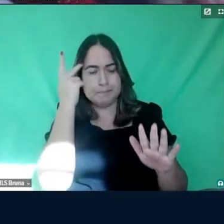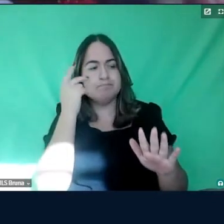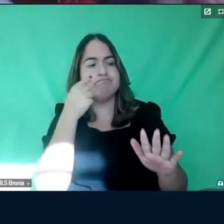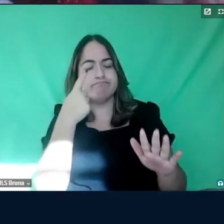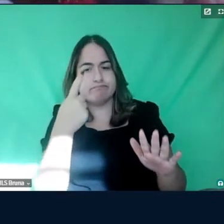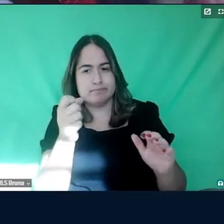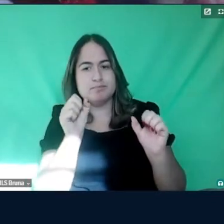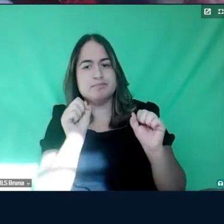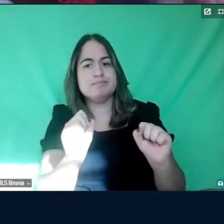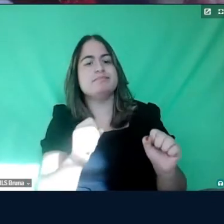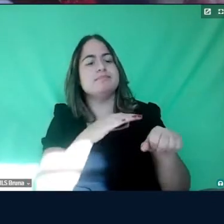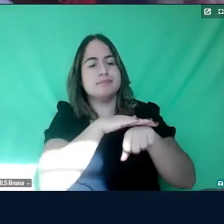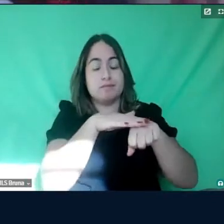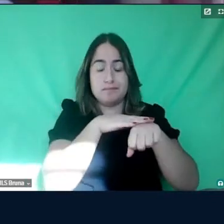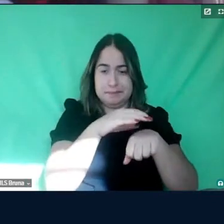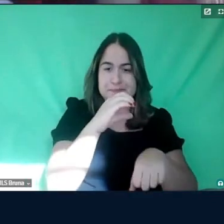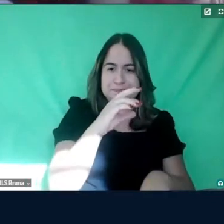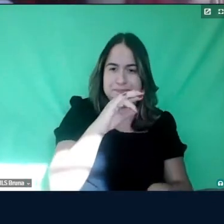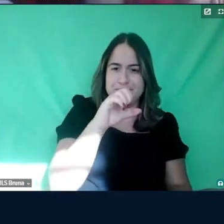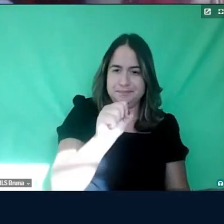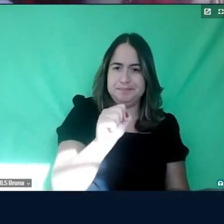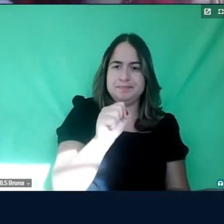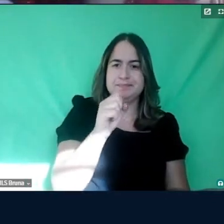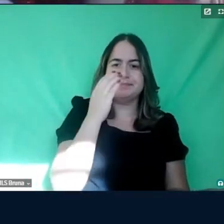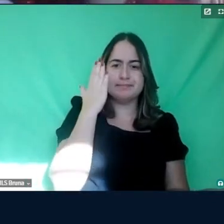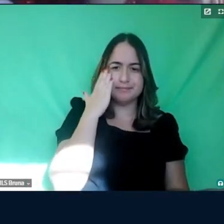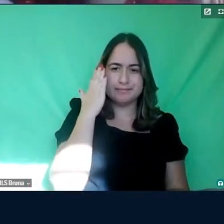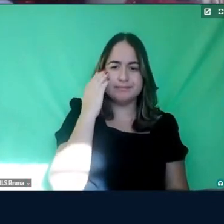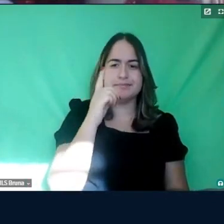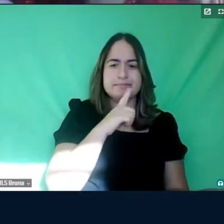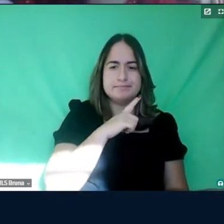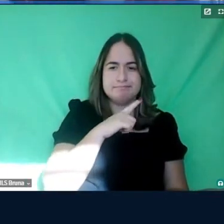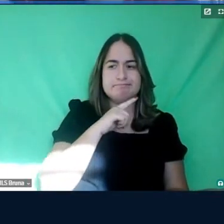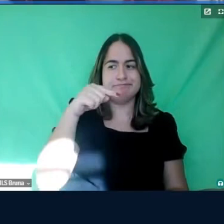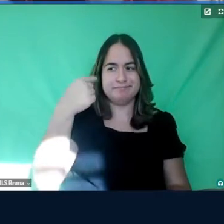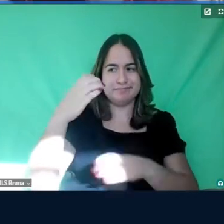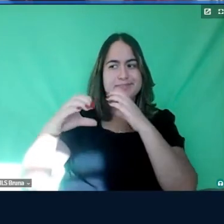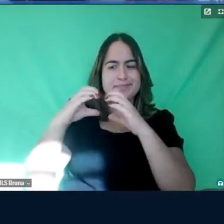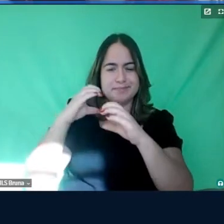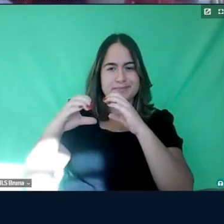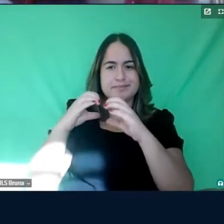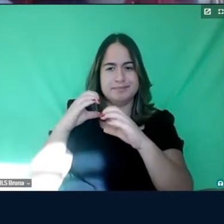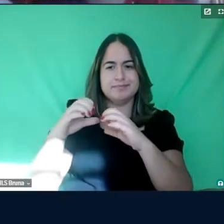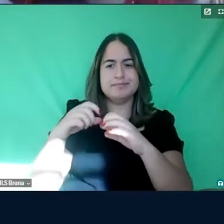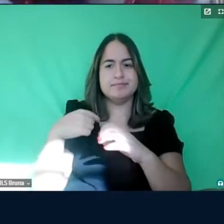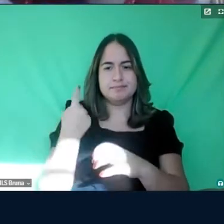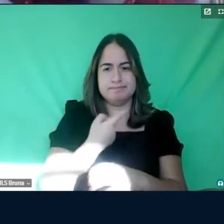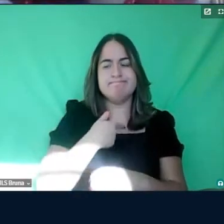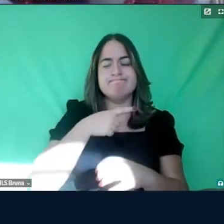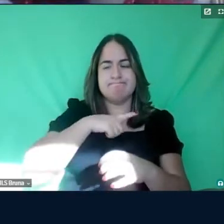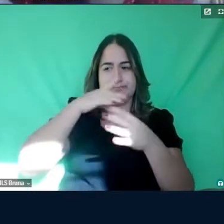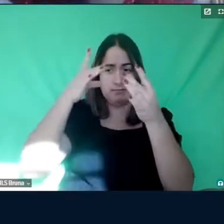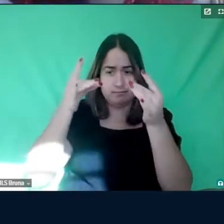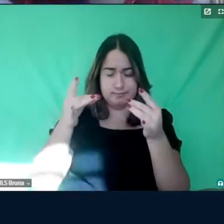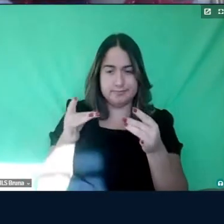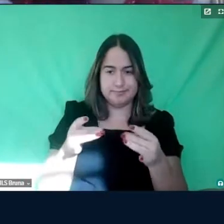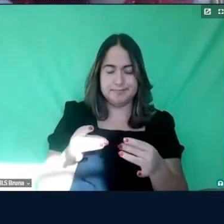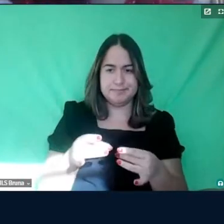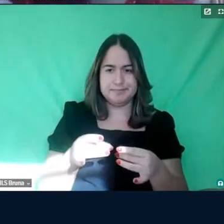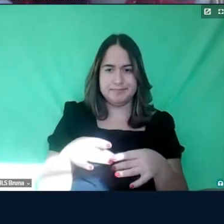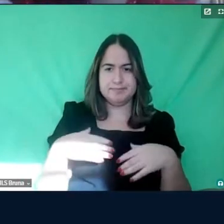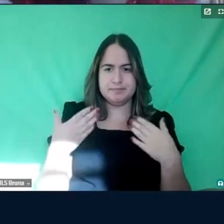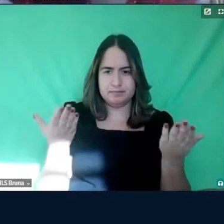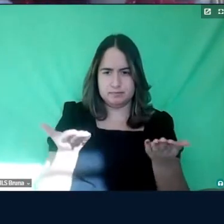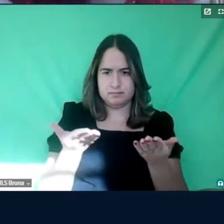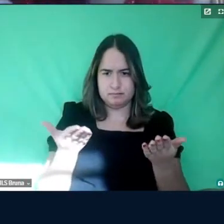conversar com a Cristiane, eu sei que vai sair várias outras comunicações daqui, a gente pode ter mais detalhes. Então, vou passar a palavra